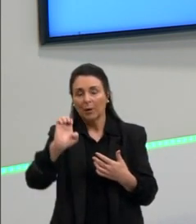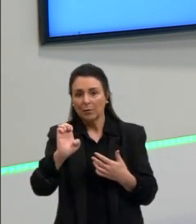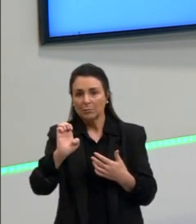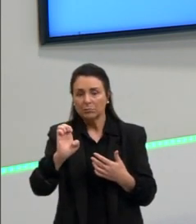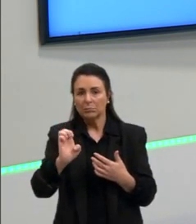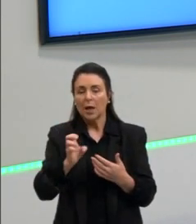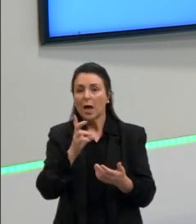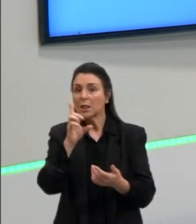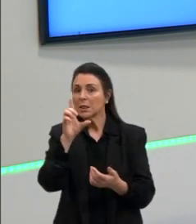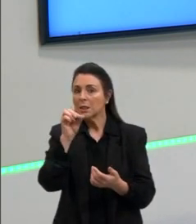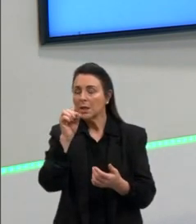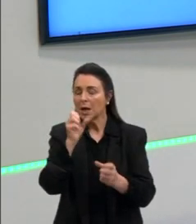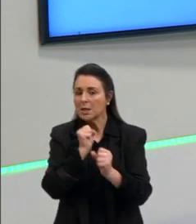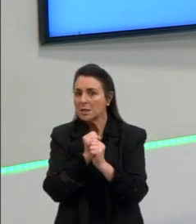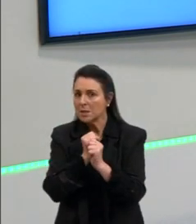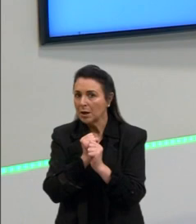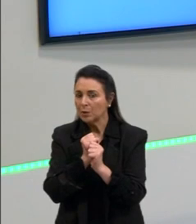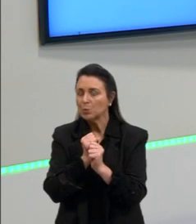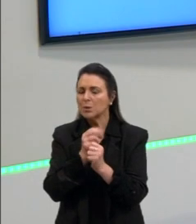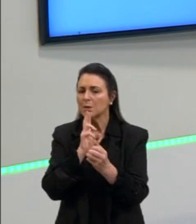e ele recita